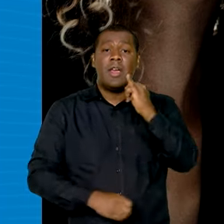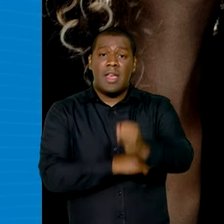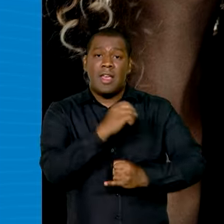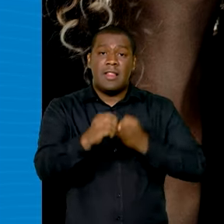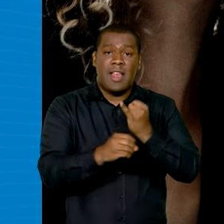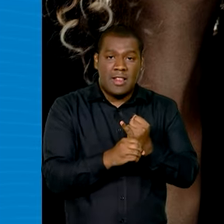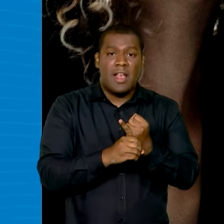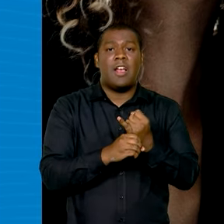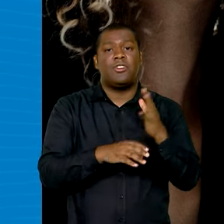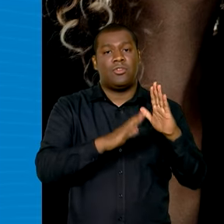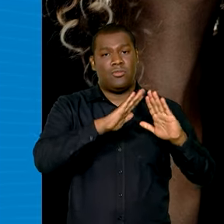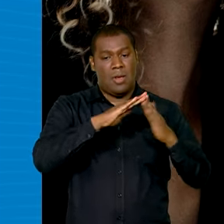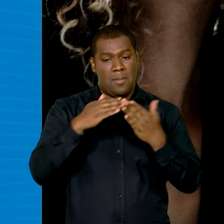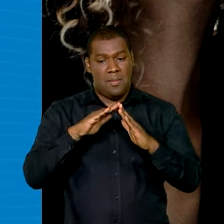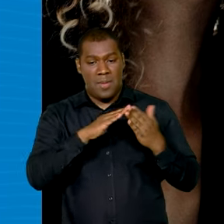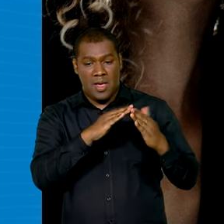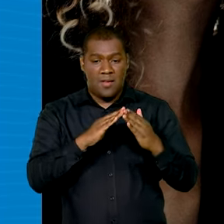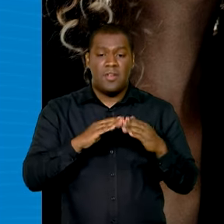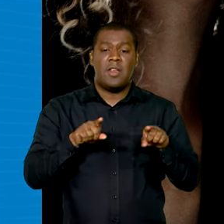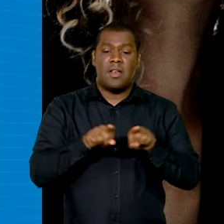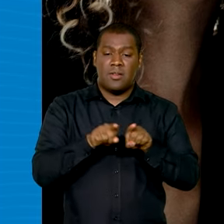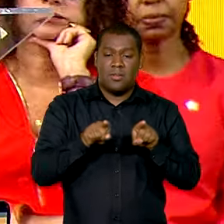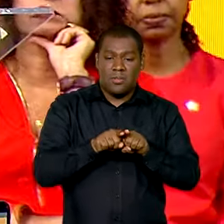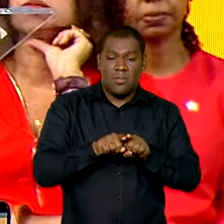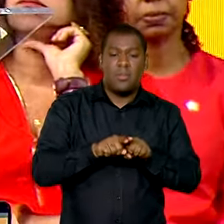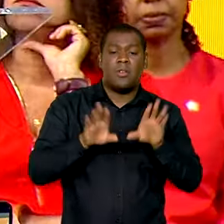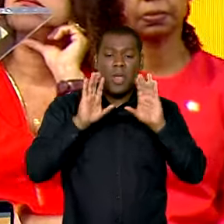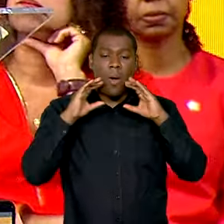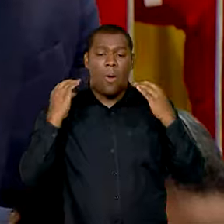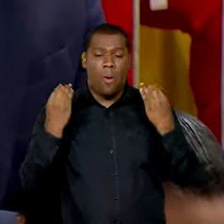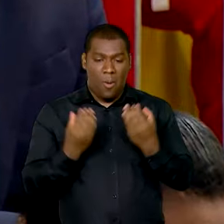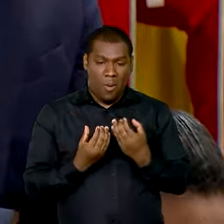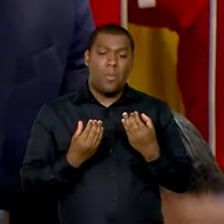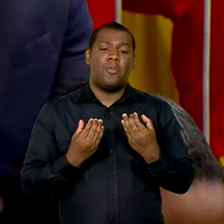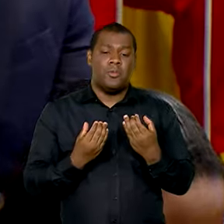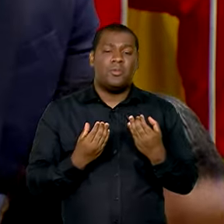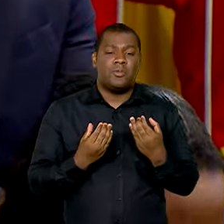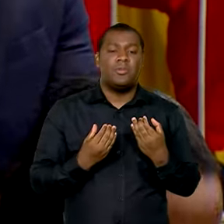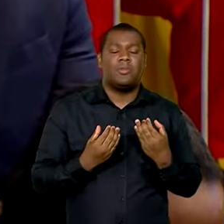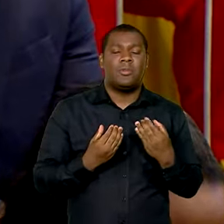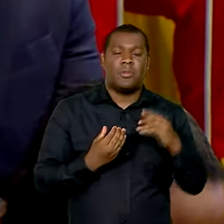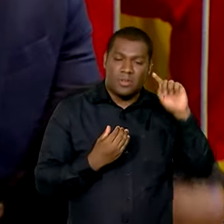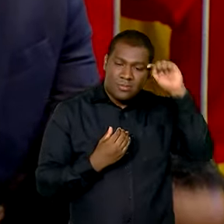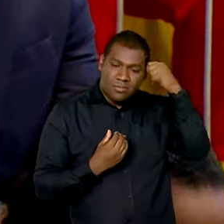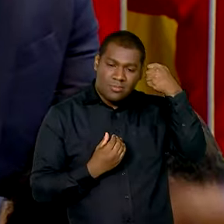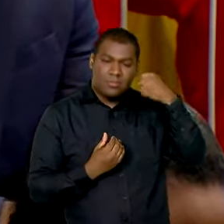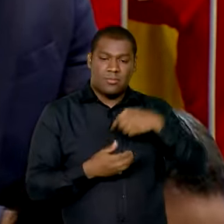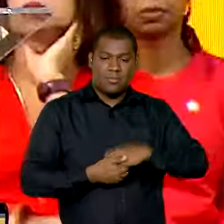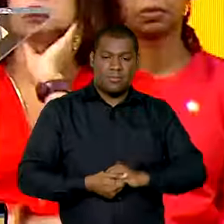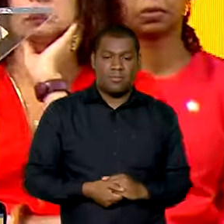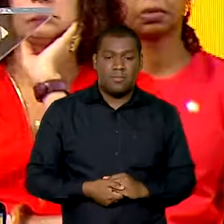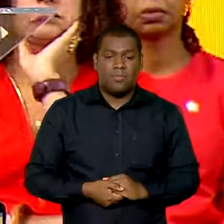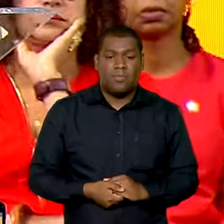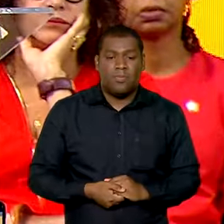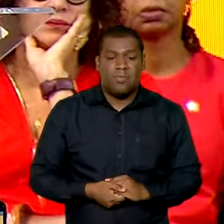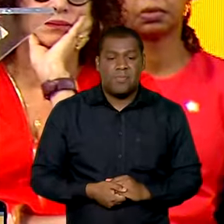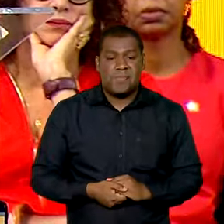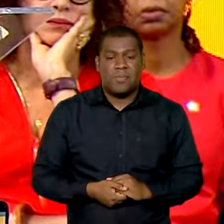periferia e em comunidades tradicionais. Não podemos achar normal,